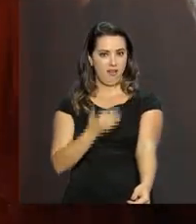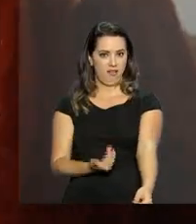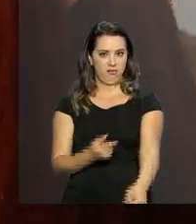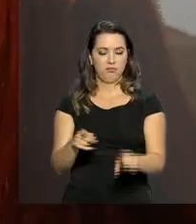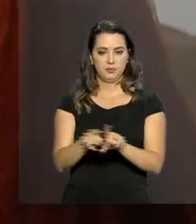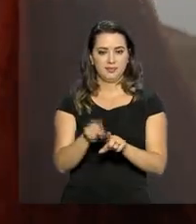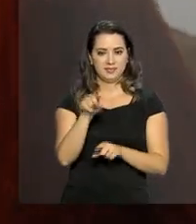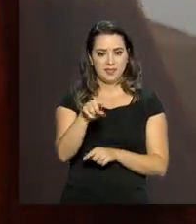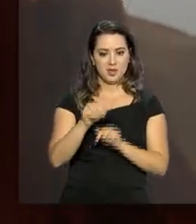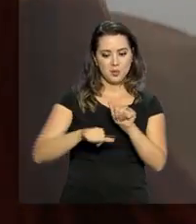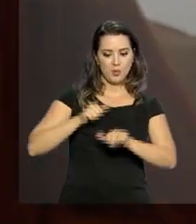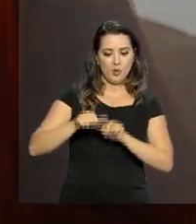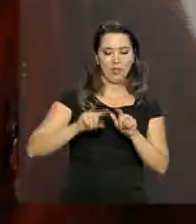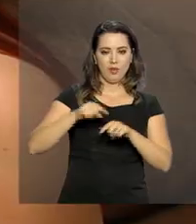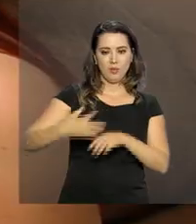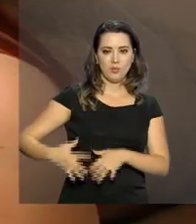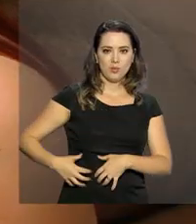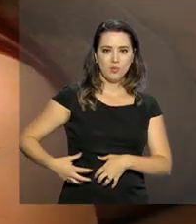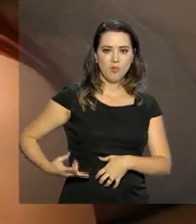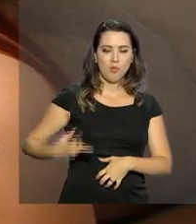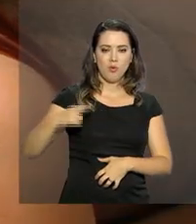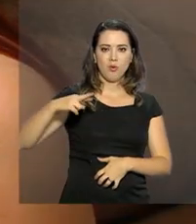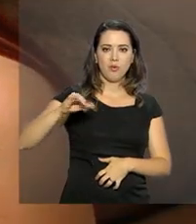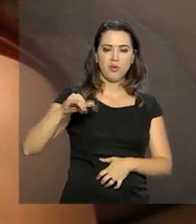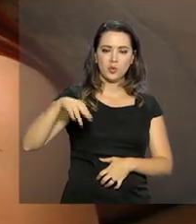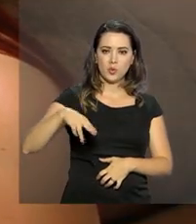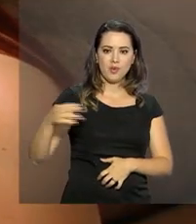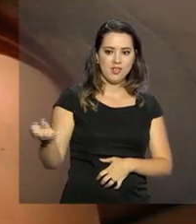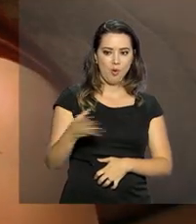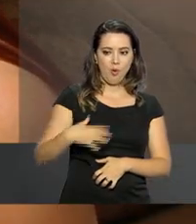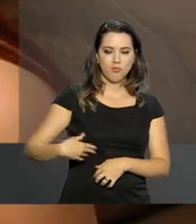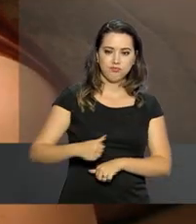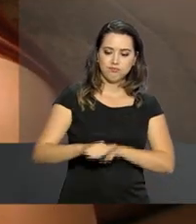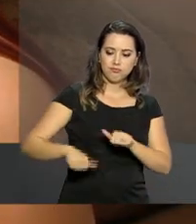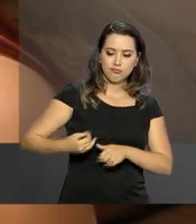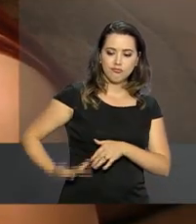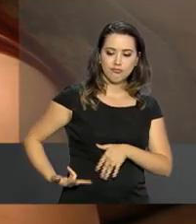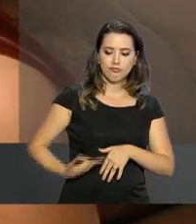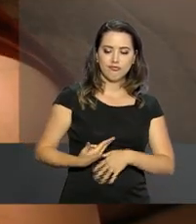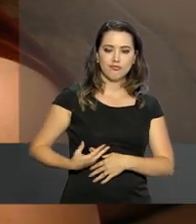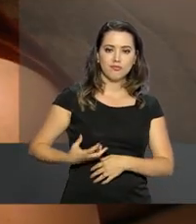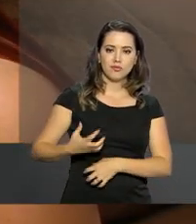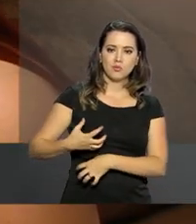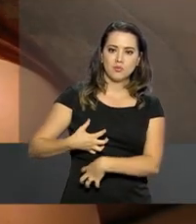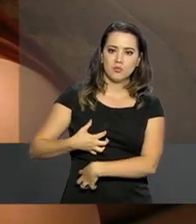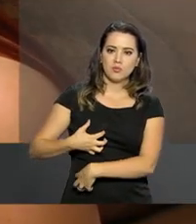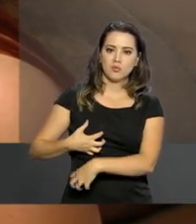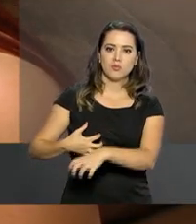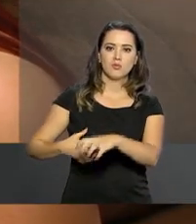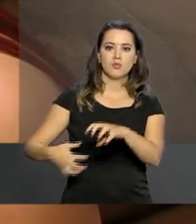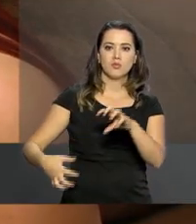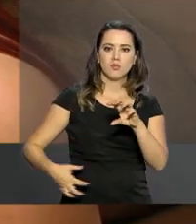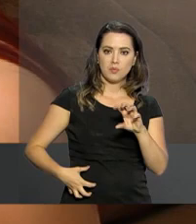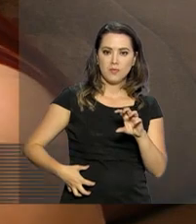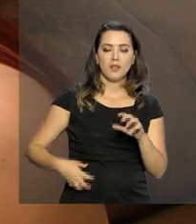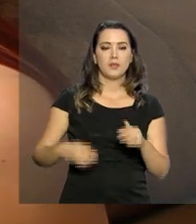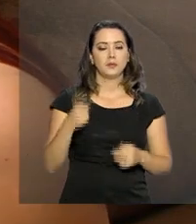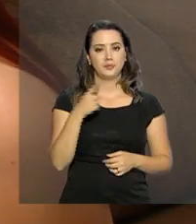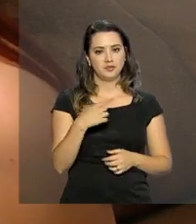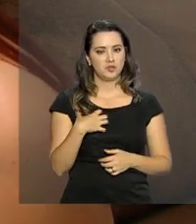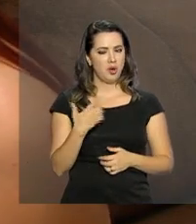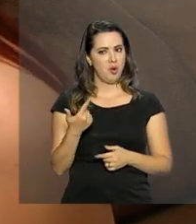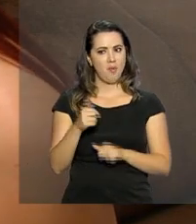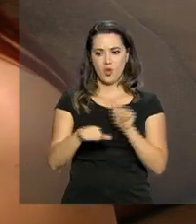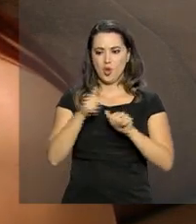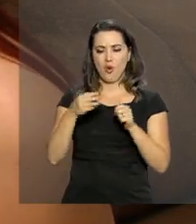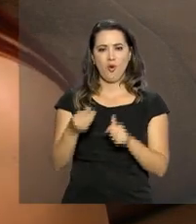recebeu um rim transplantado. Minha vida pós-transplante é sensacional. Sou muito ativa. É como se eu